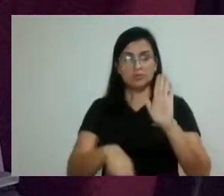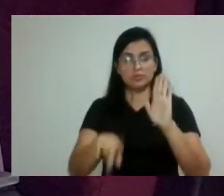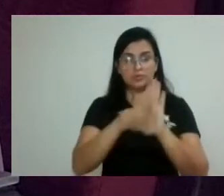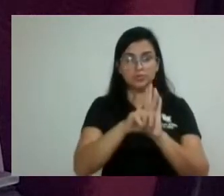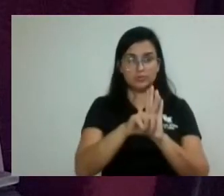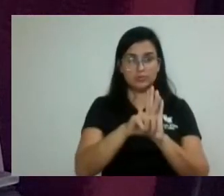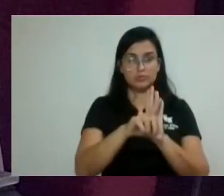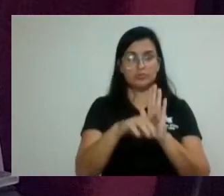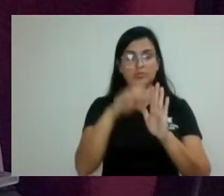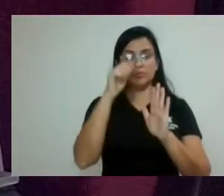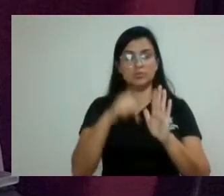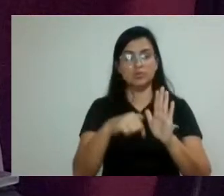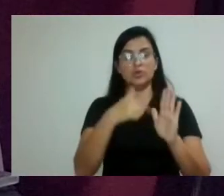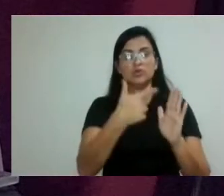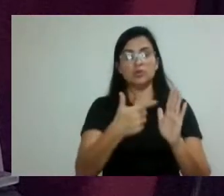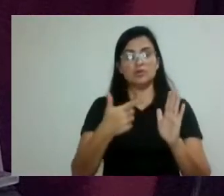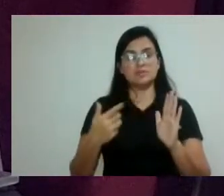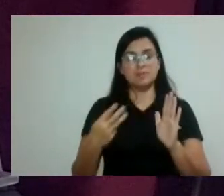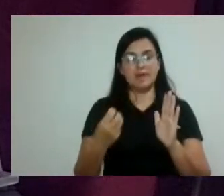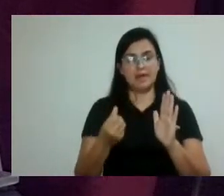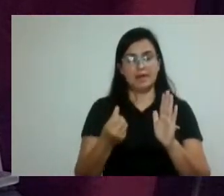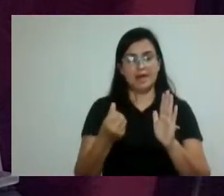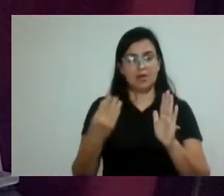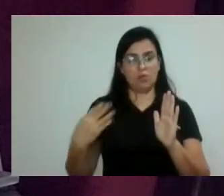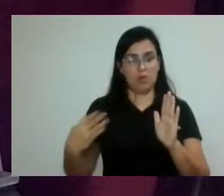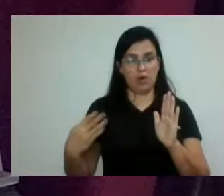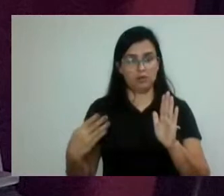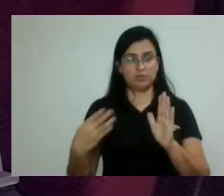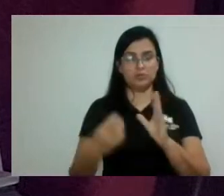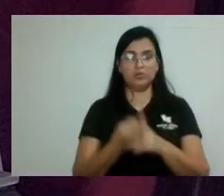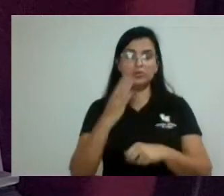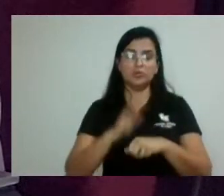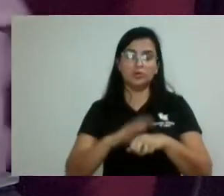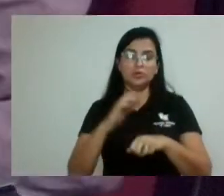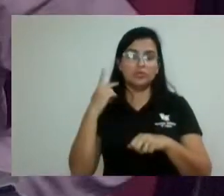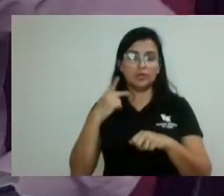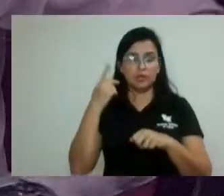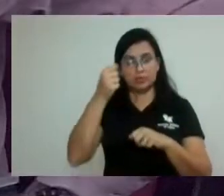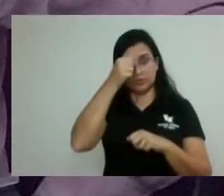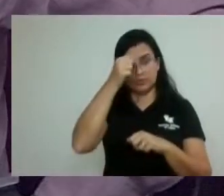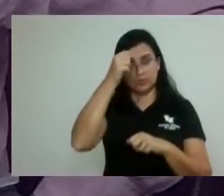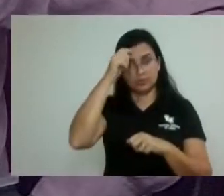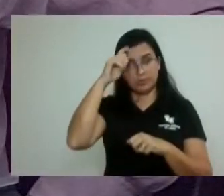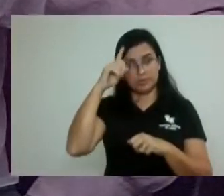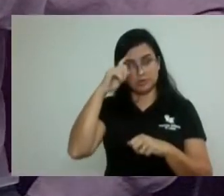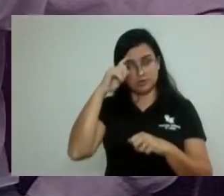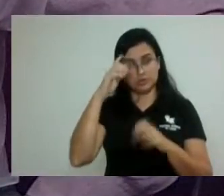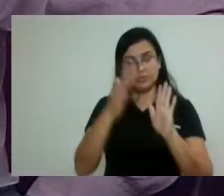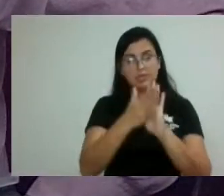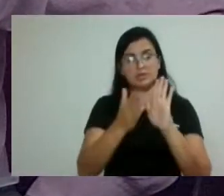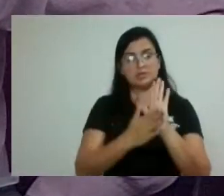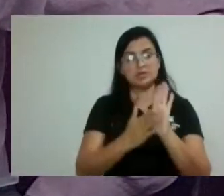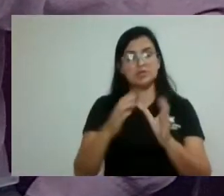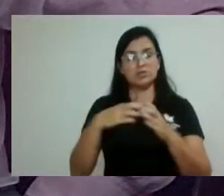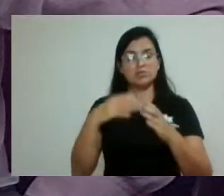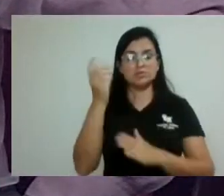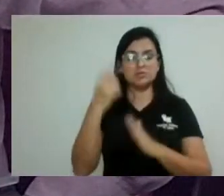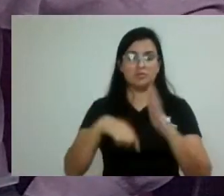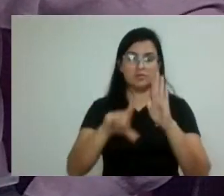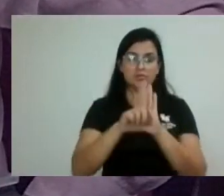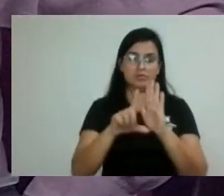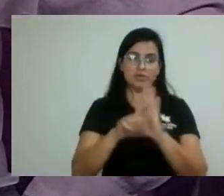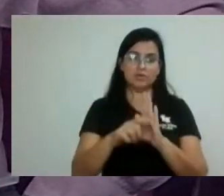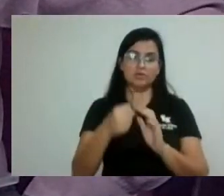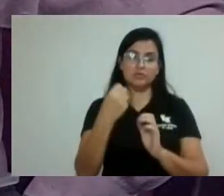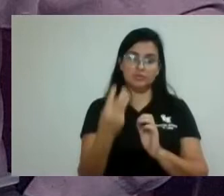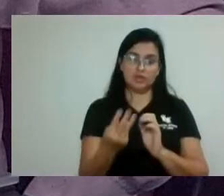2021, de autoria, vereador Bejane Júnior. Pareceres, comissão, legislação, pela legalidade 3, comissão de finanças, em